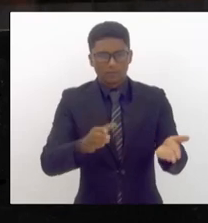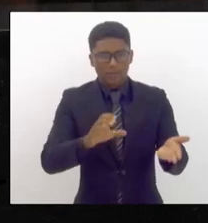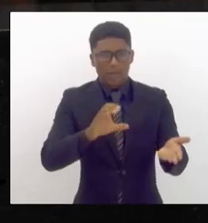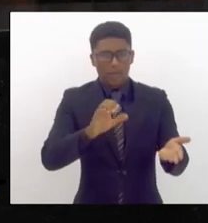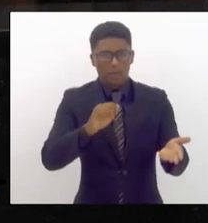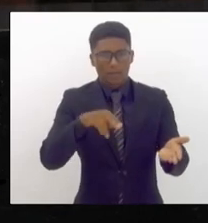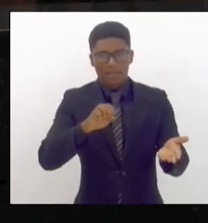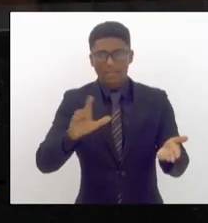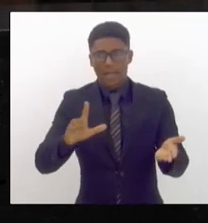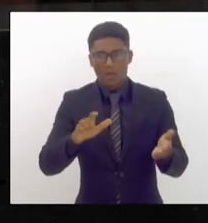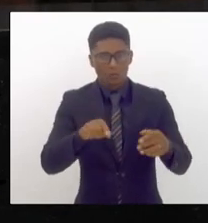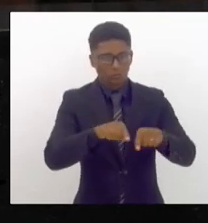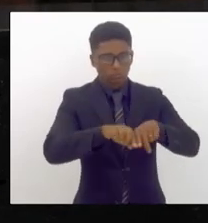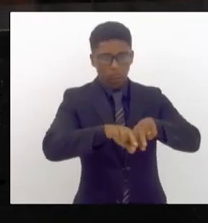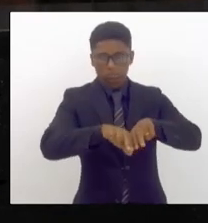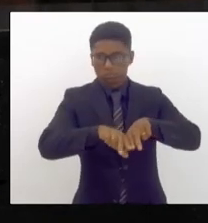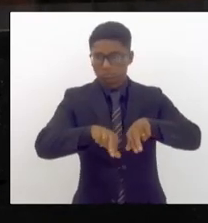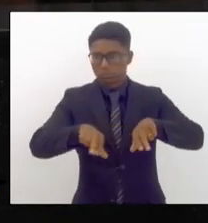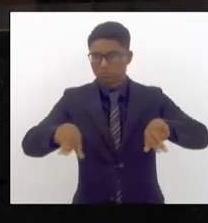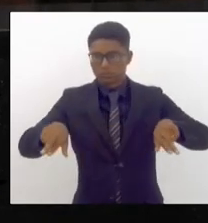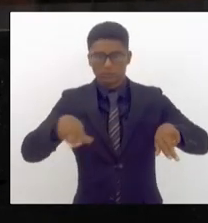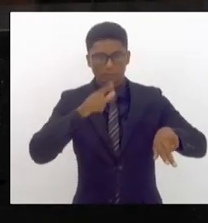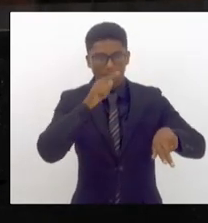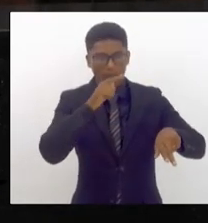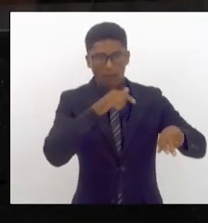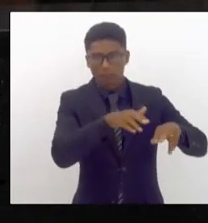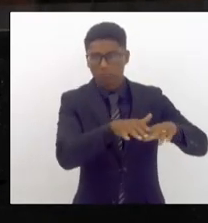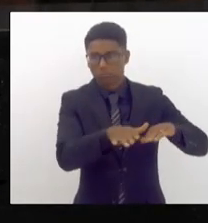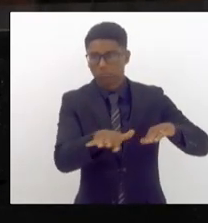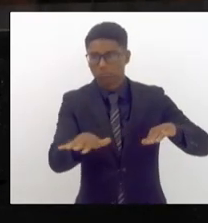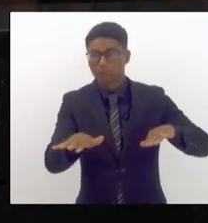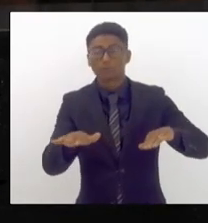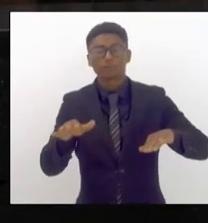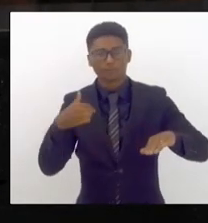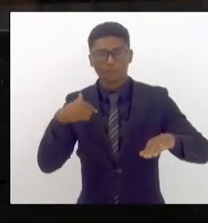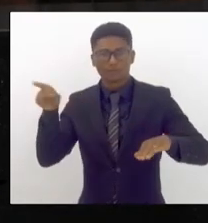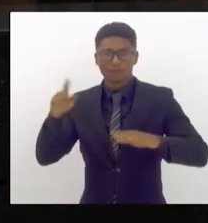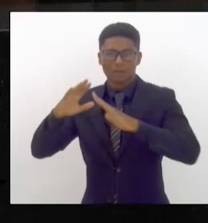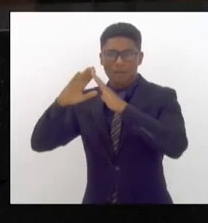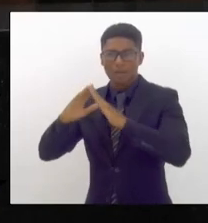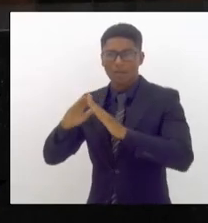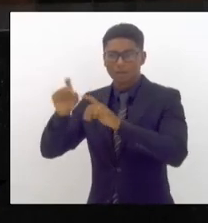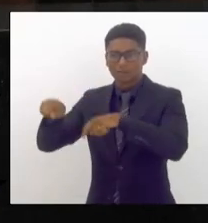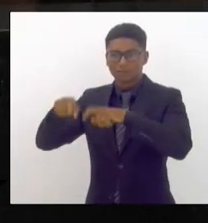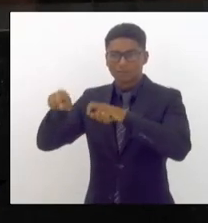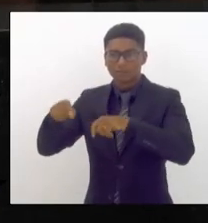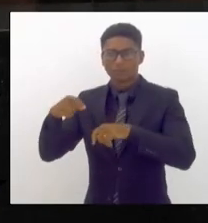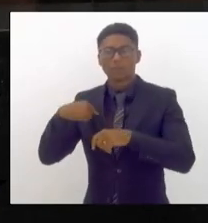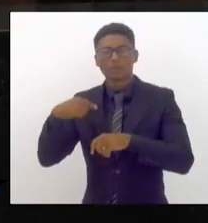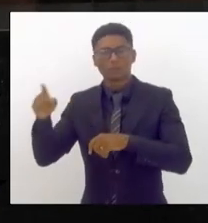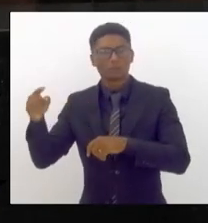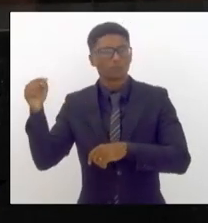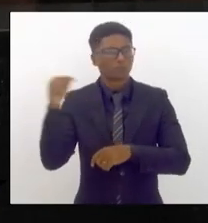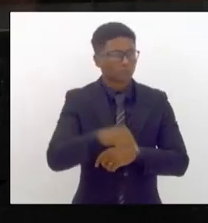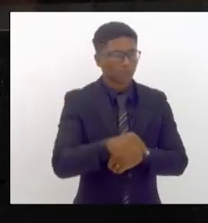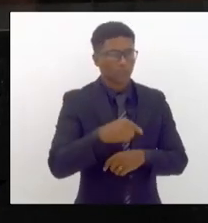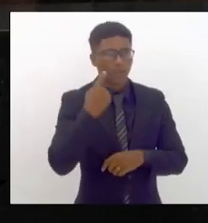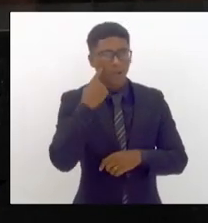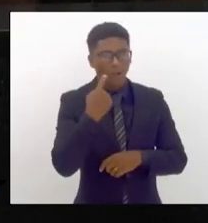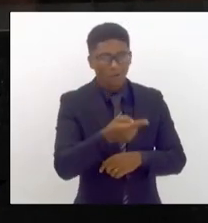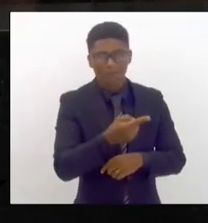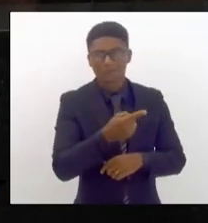pensei na realidade eu venho do interior e eu quando ouvi a deputada Lucinha